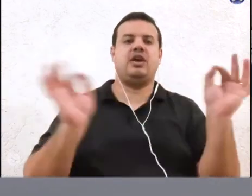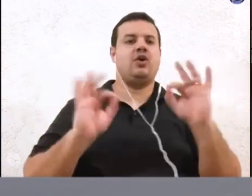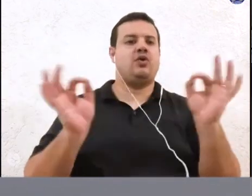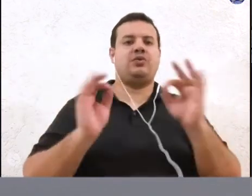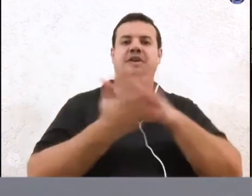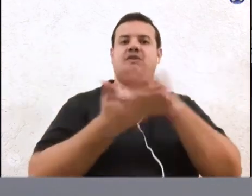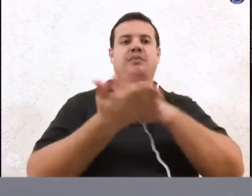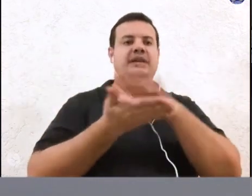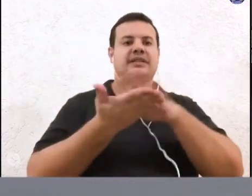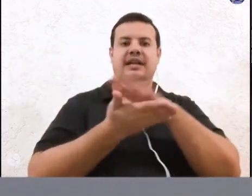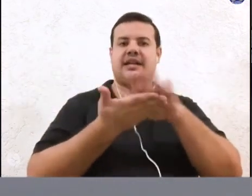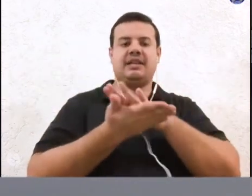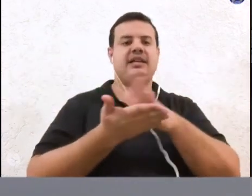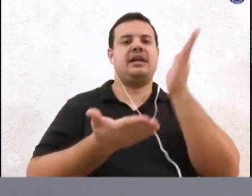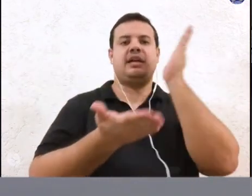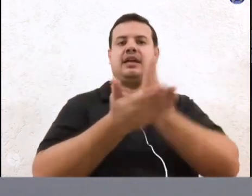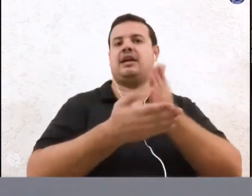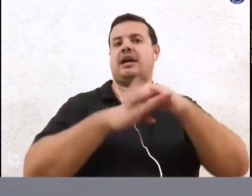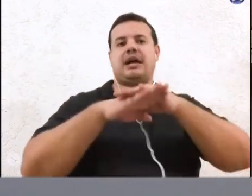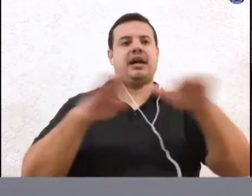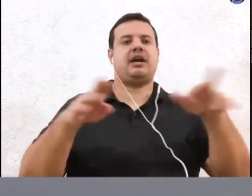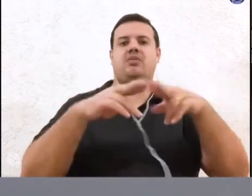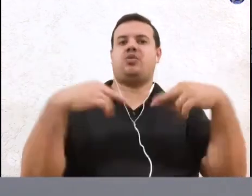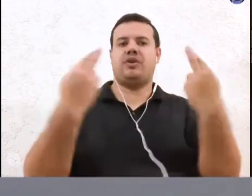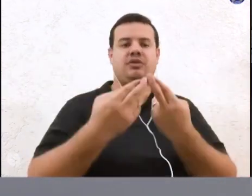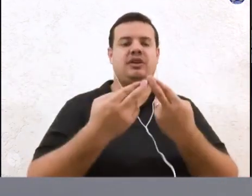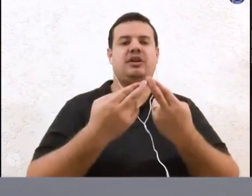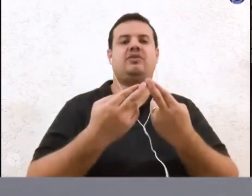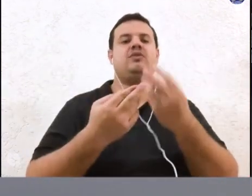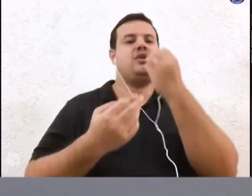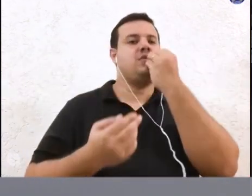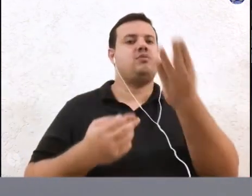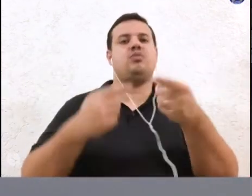declaro encerrada a prensa desejando uma boa semana toda